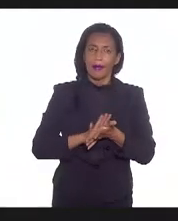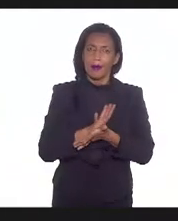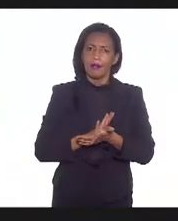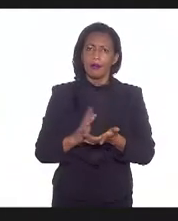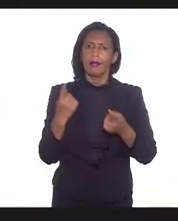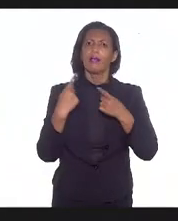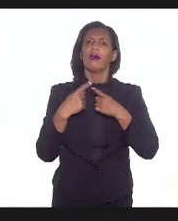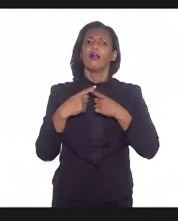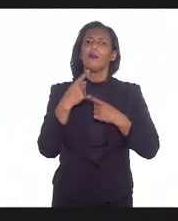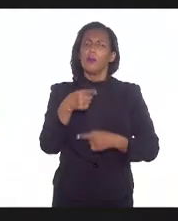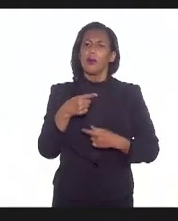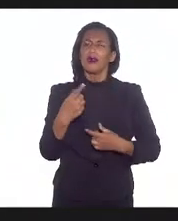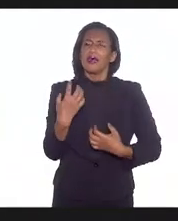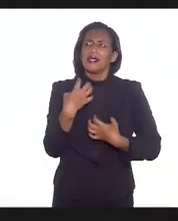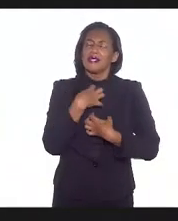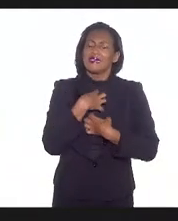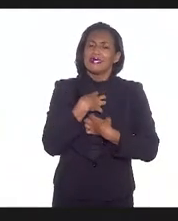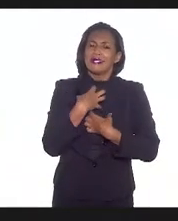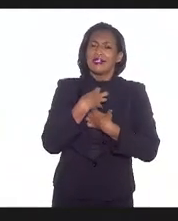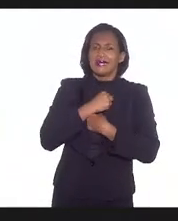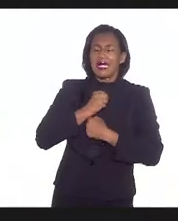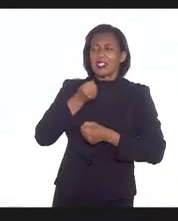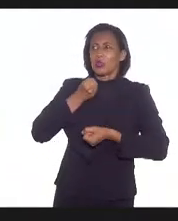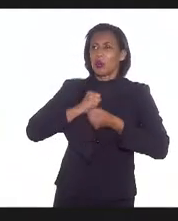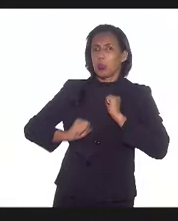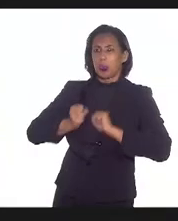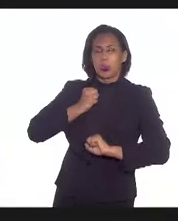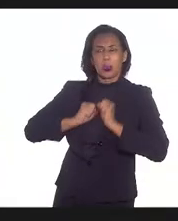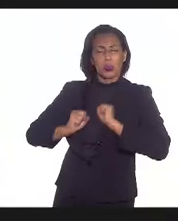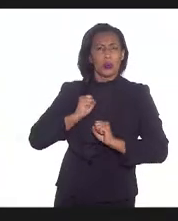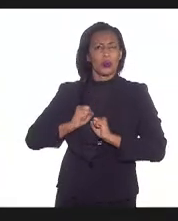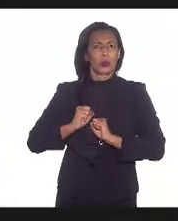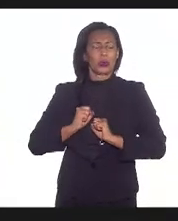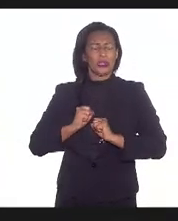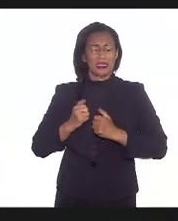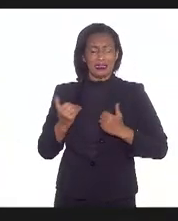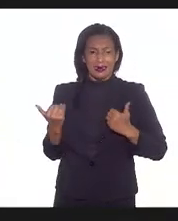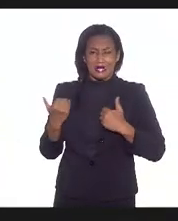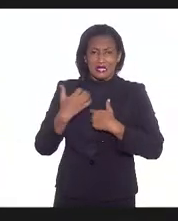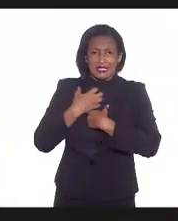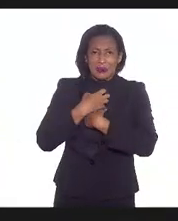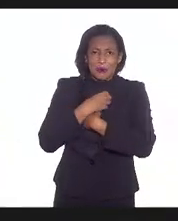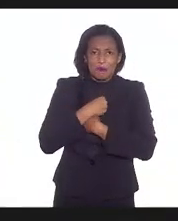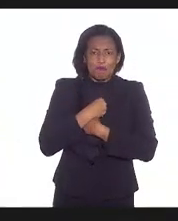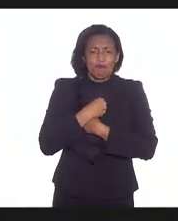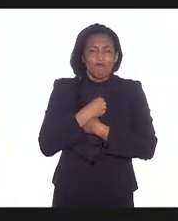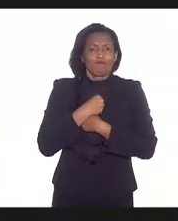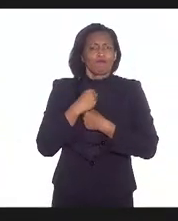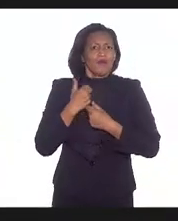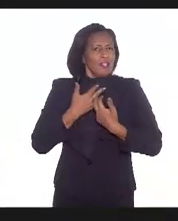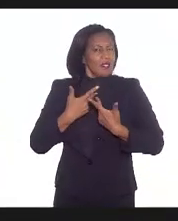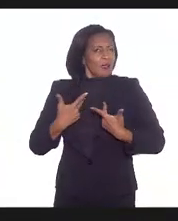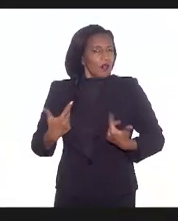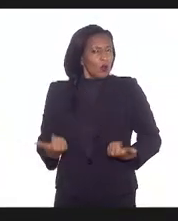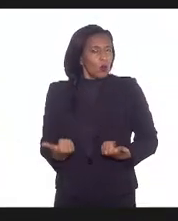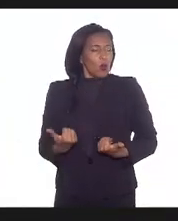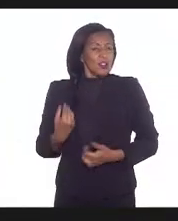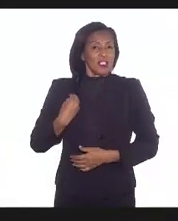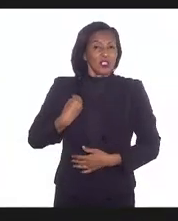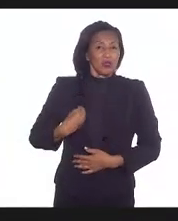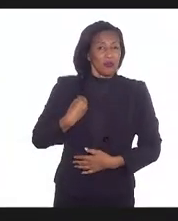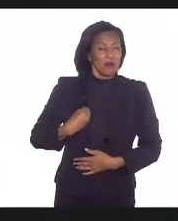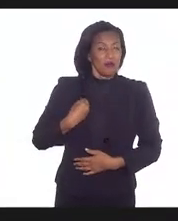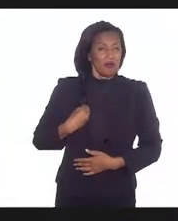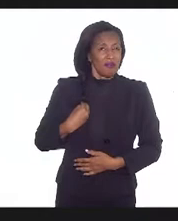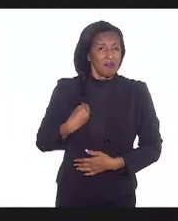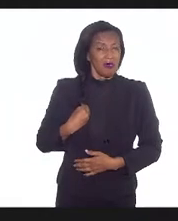tudo o que eles sentem de angústia, de ansiedade, da depressão, daquela coisa que eles estão vivendo,